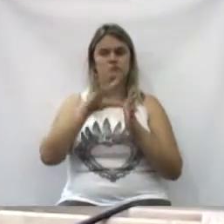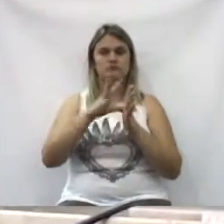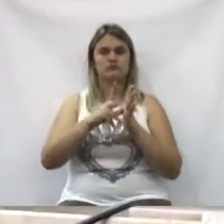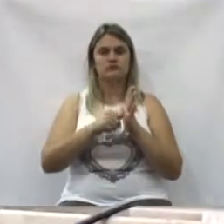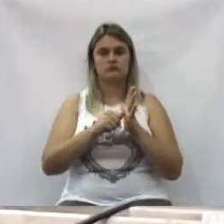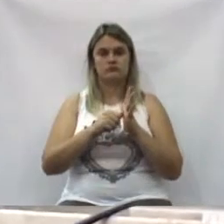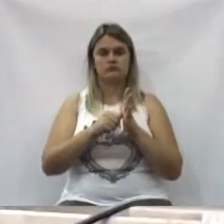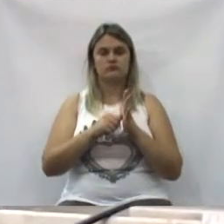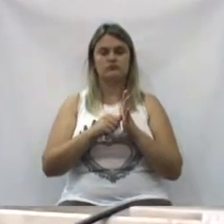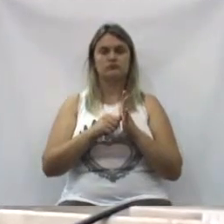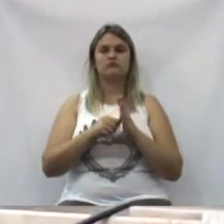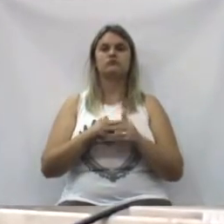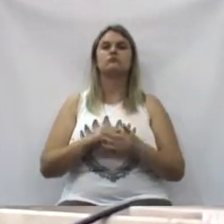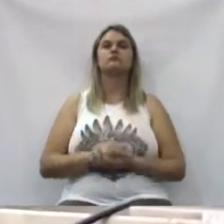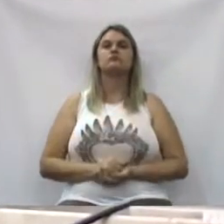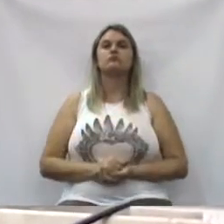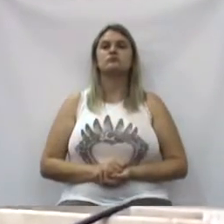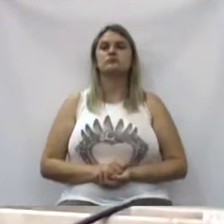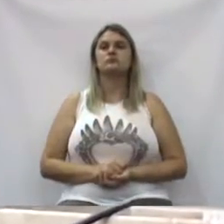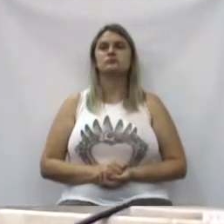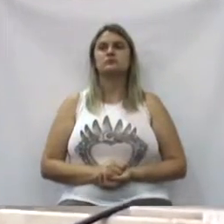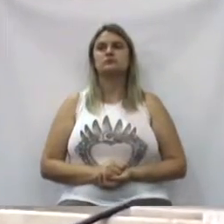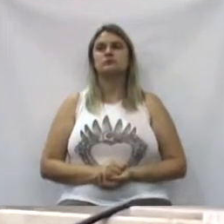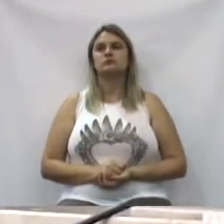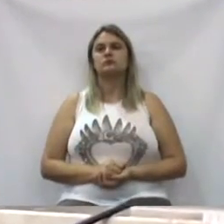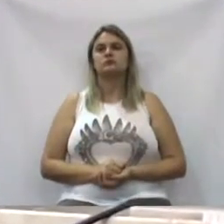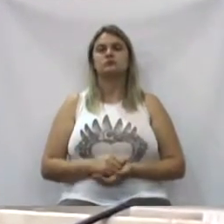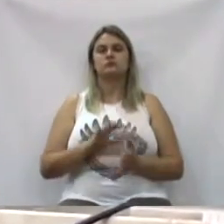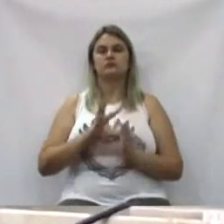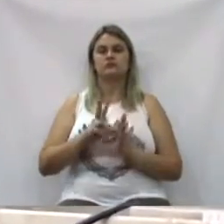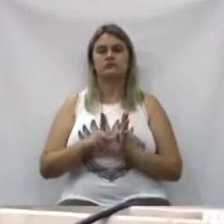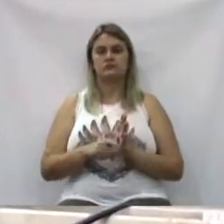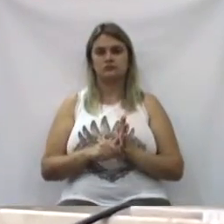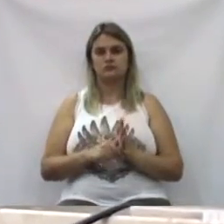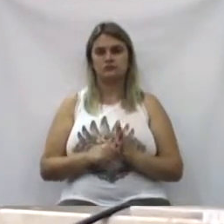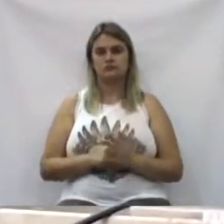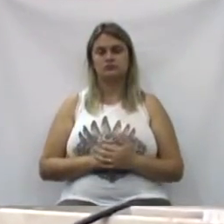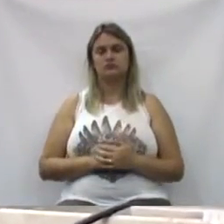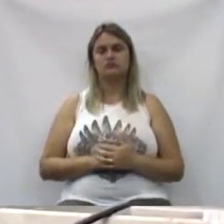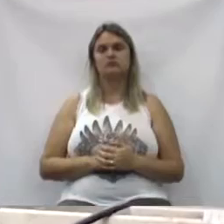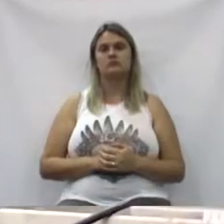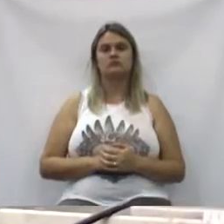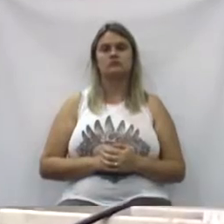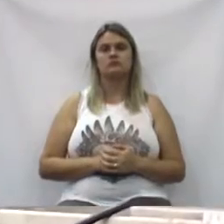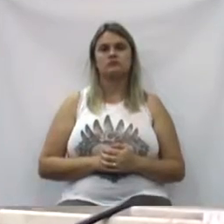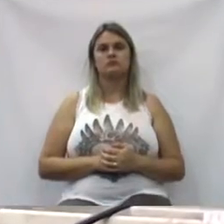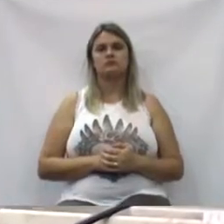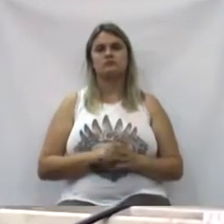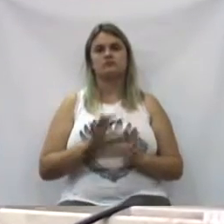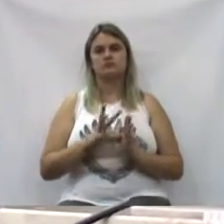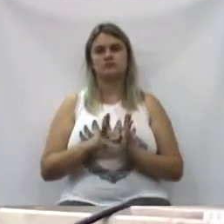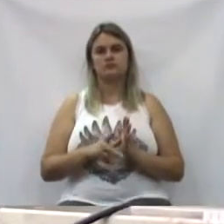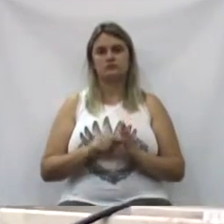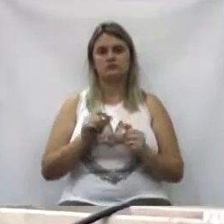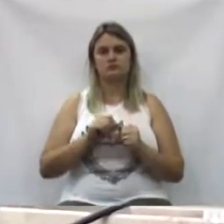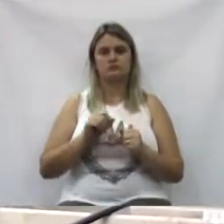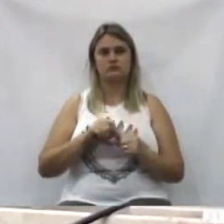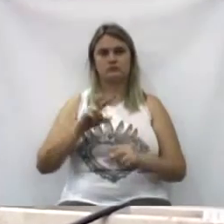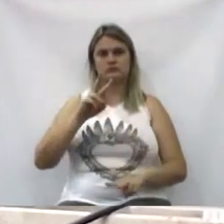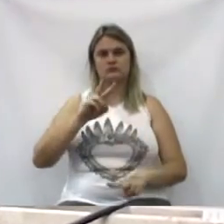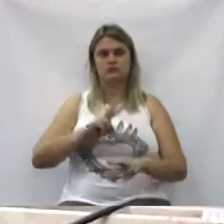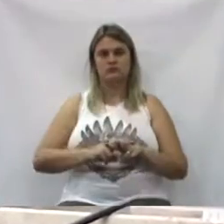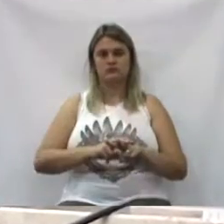que ia fazer um assalto naquela cidade, inibiram e